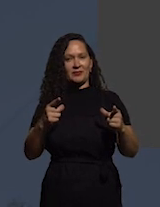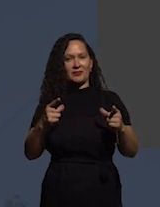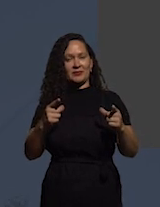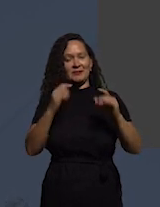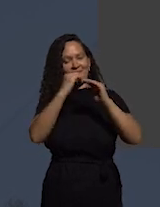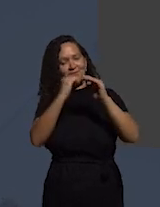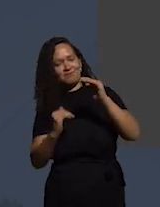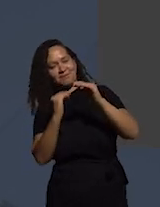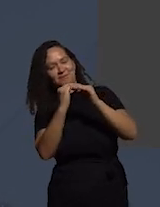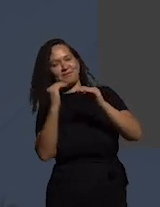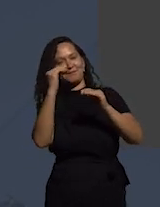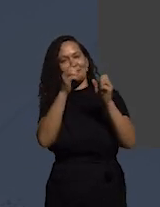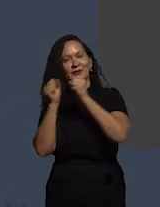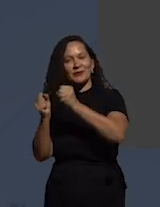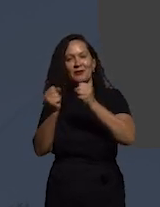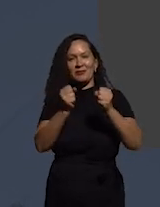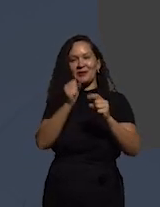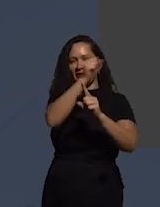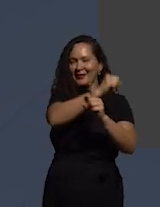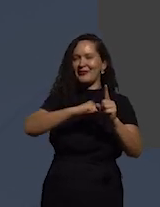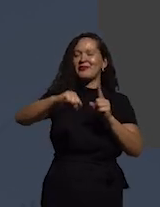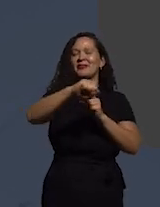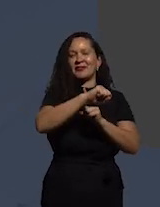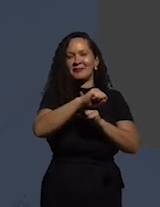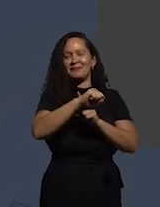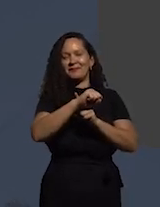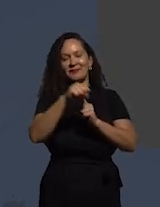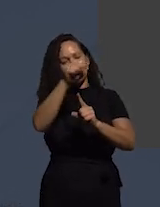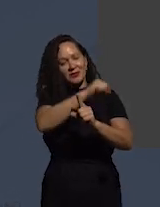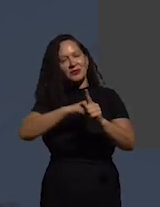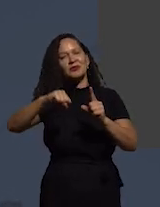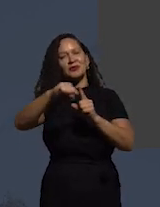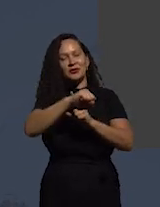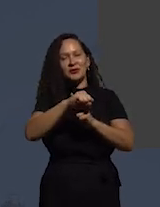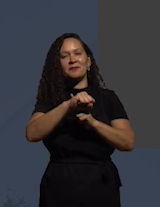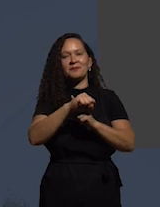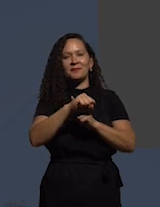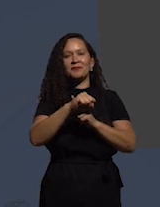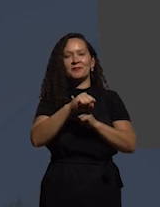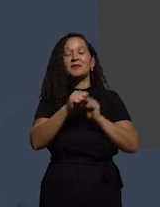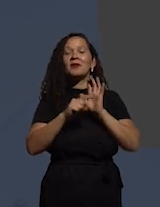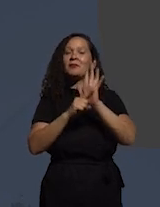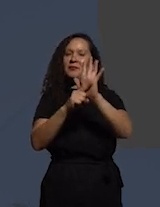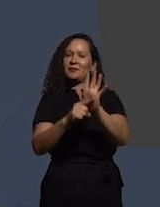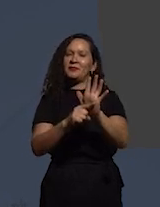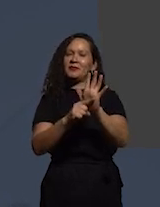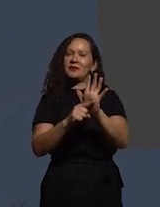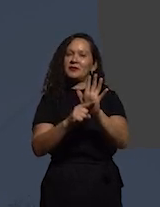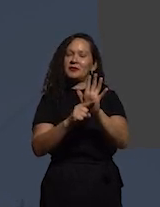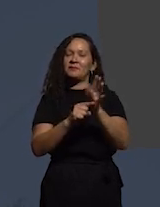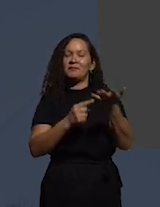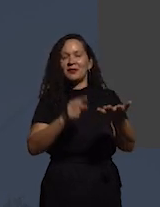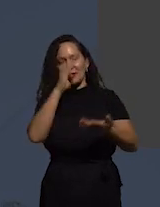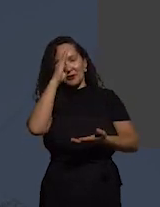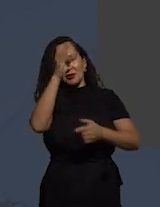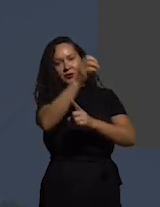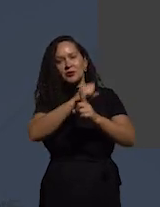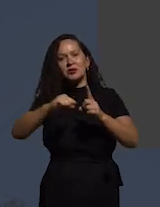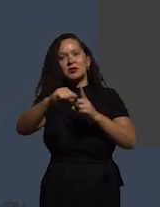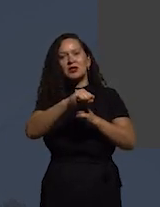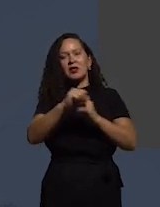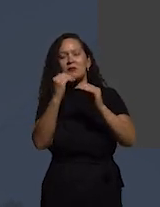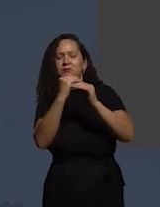desigualdade no poder. A sociologia Gert Hofsched mostra isso. Em particular, sociedades onde essas